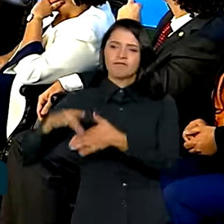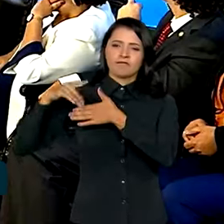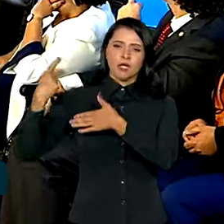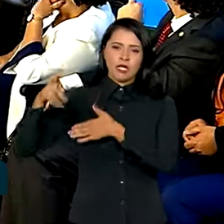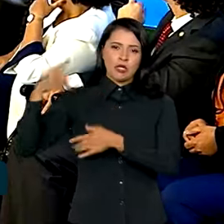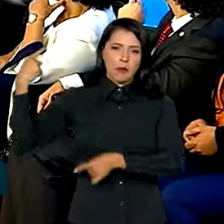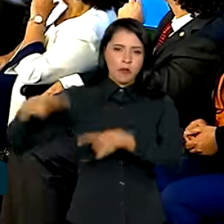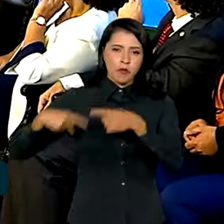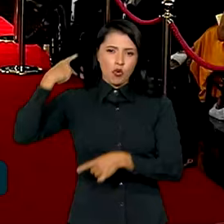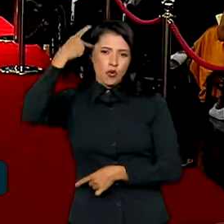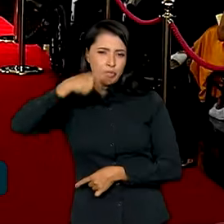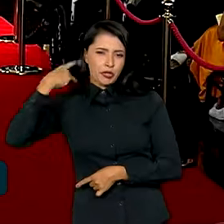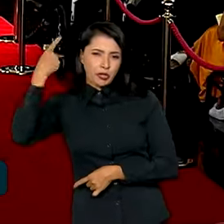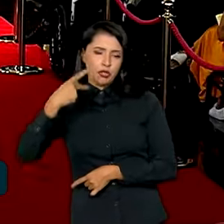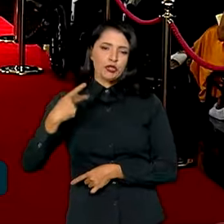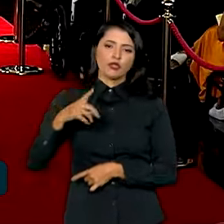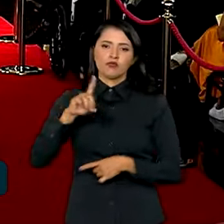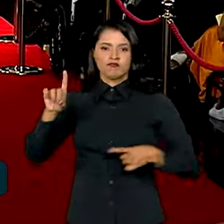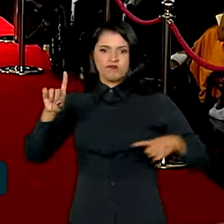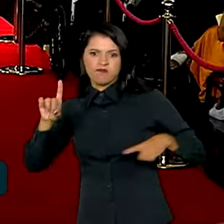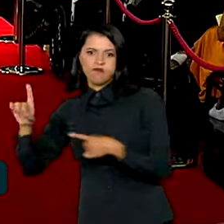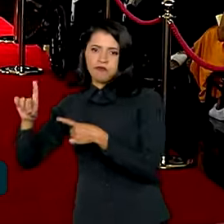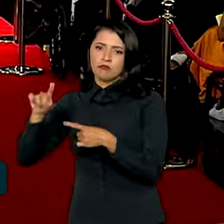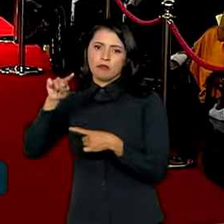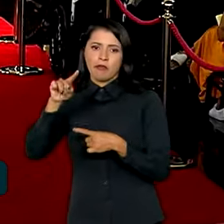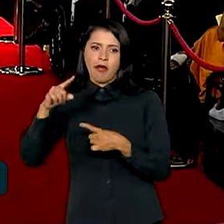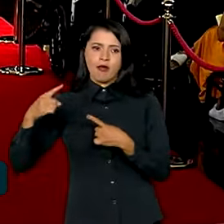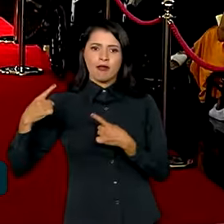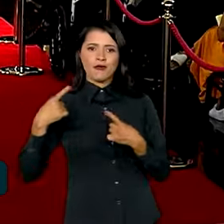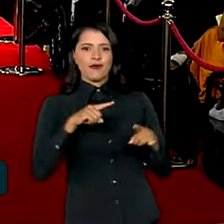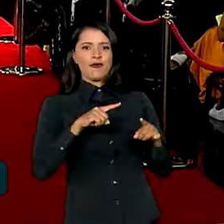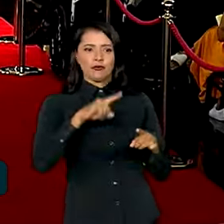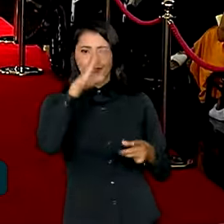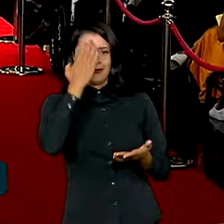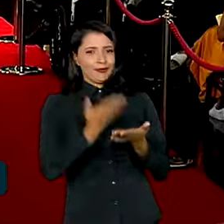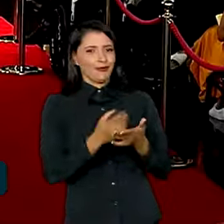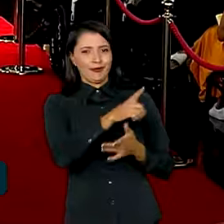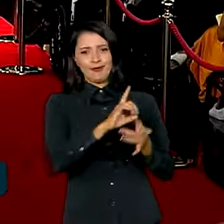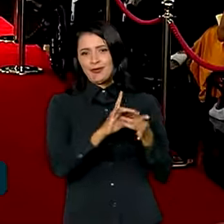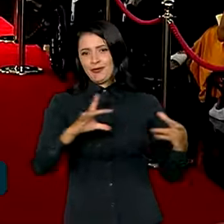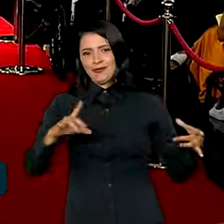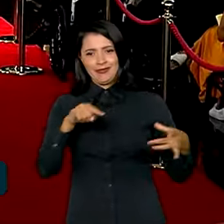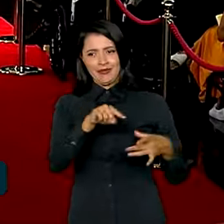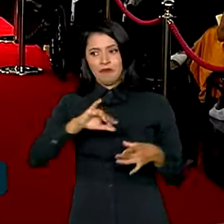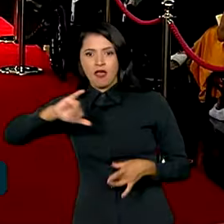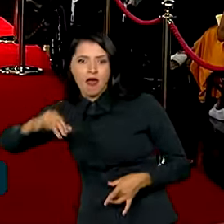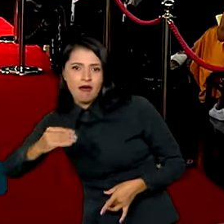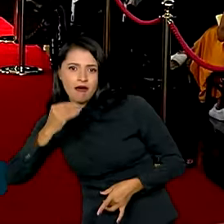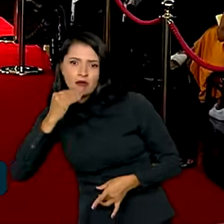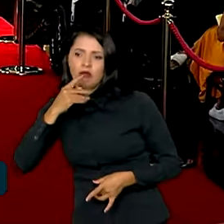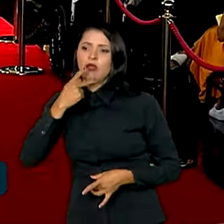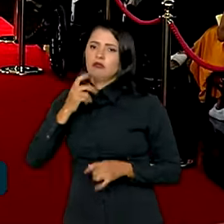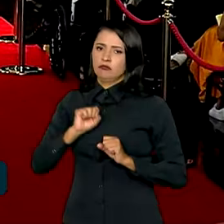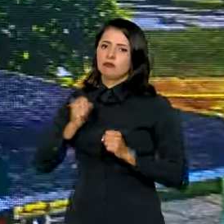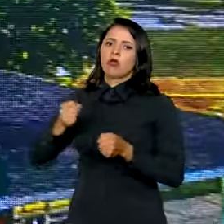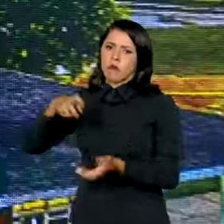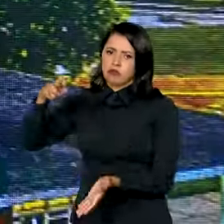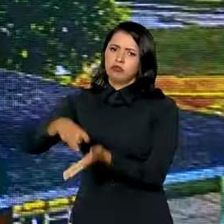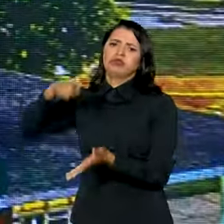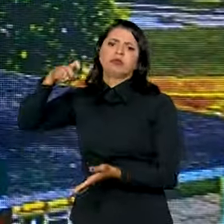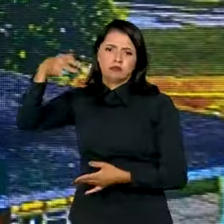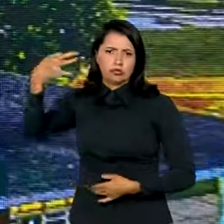políticos extremistas para desacreditar a democracia em seu próprio benefício e defendeu punição exemplar.